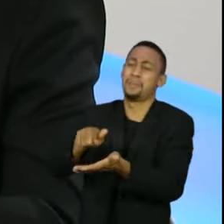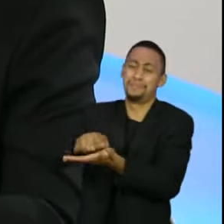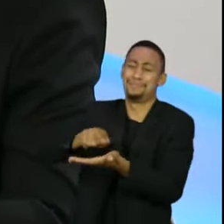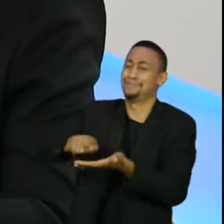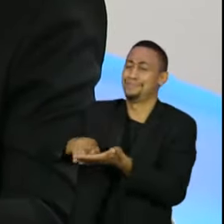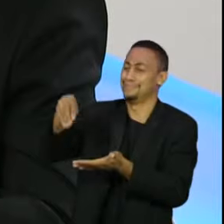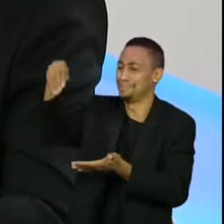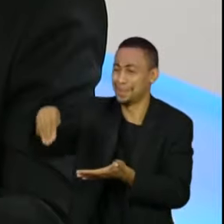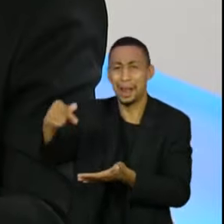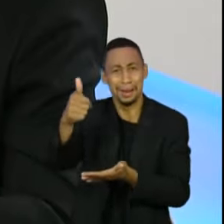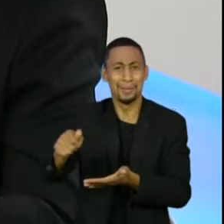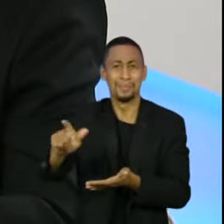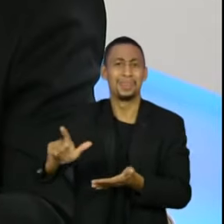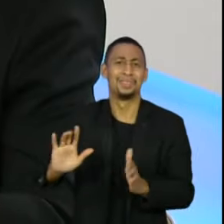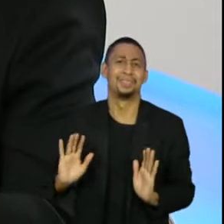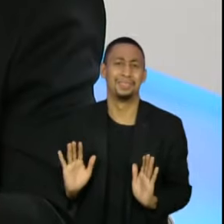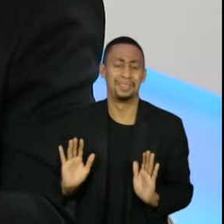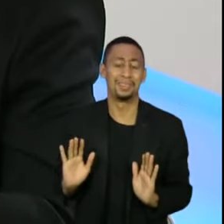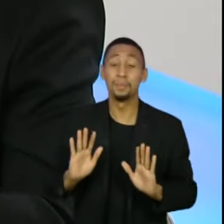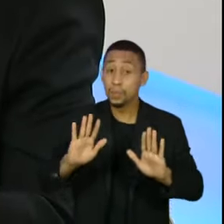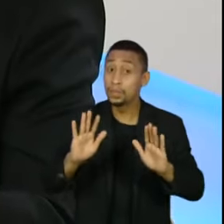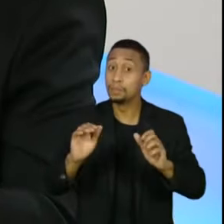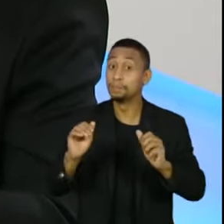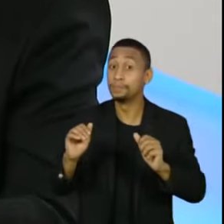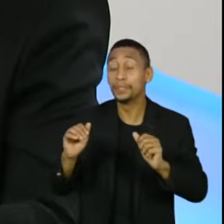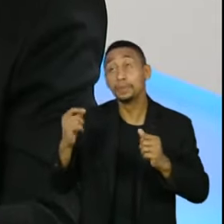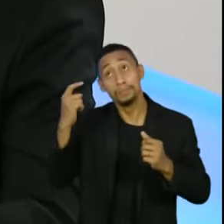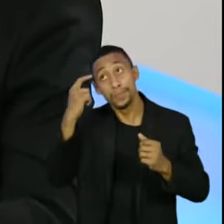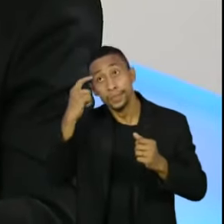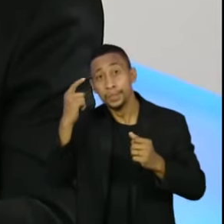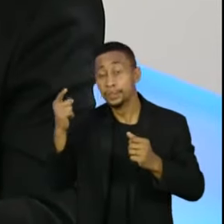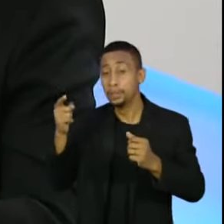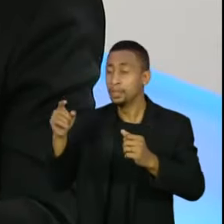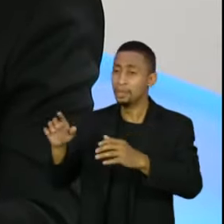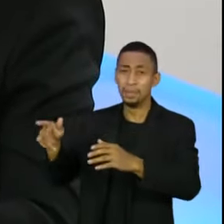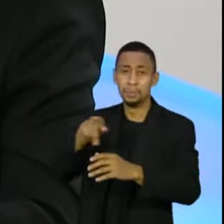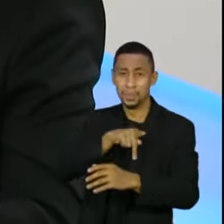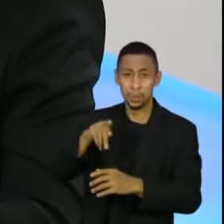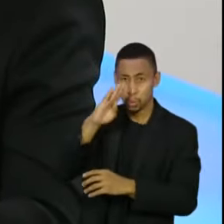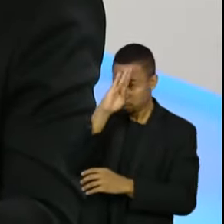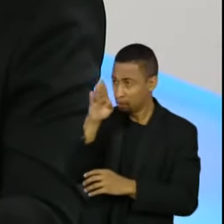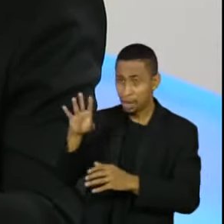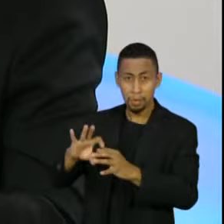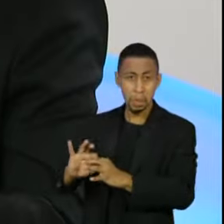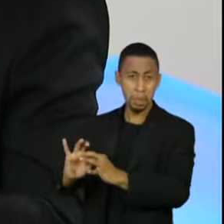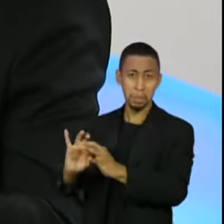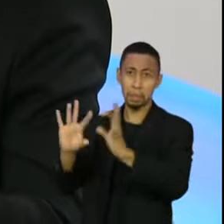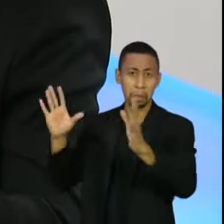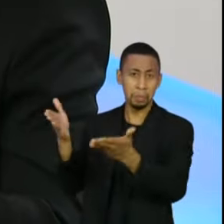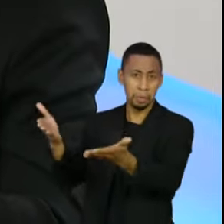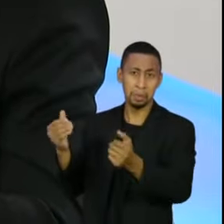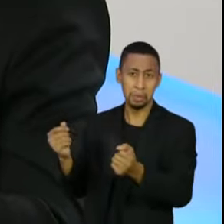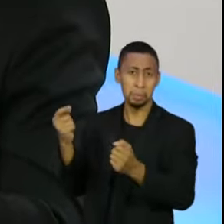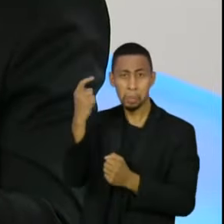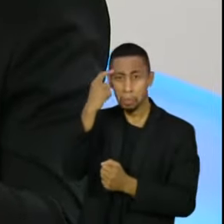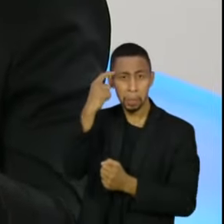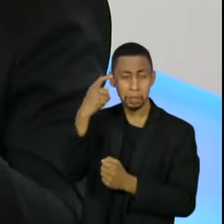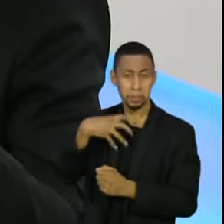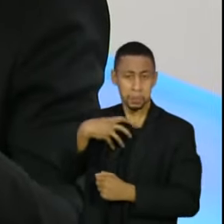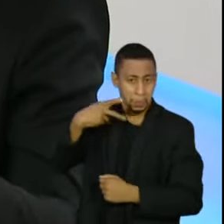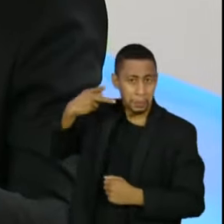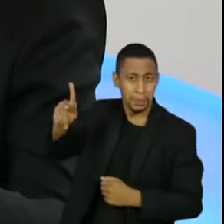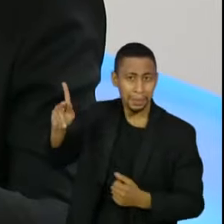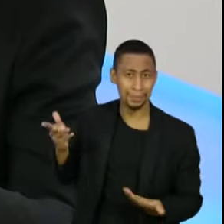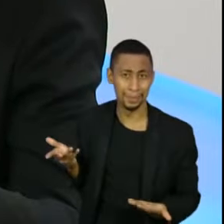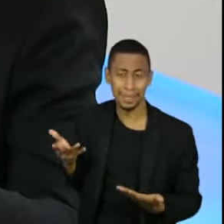vamos permitir que... Vamos nos permitir ouvir esses pontos de vista para identificar se esse sistema é insuficiente,